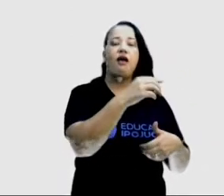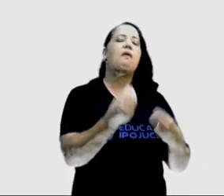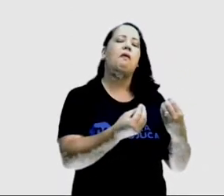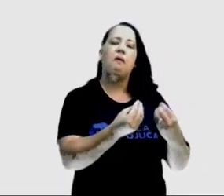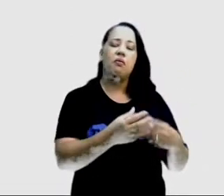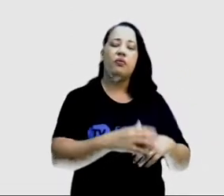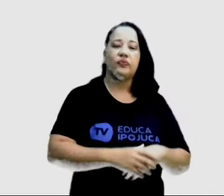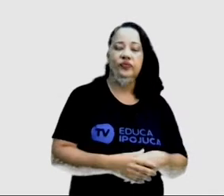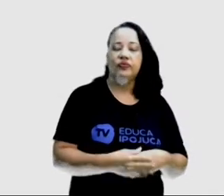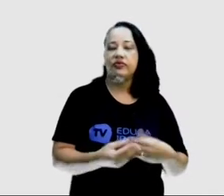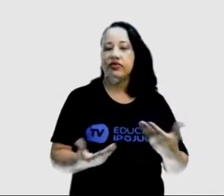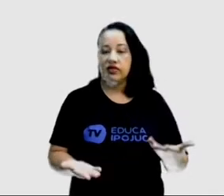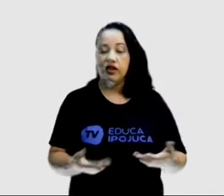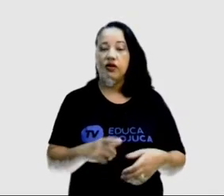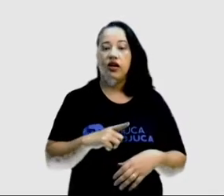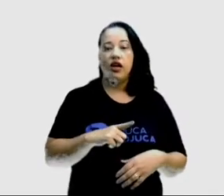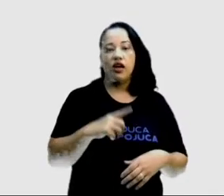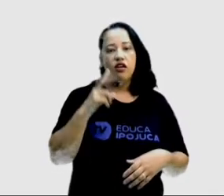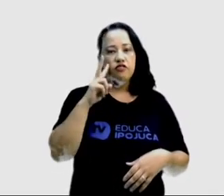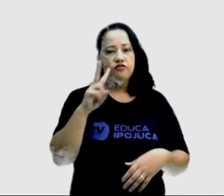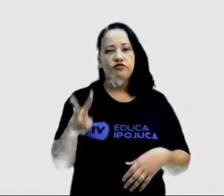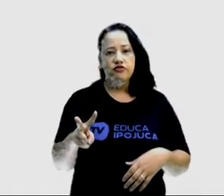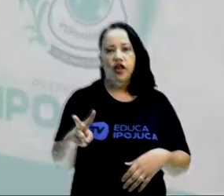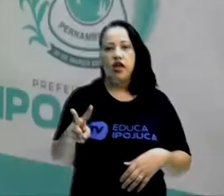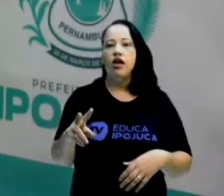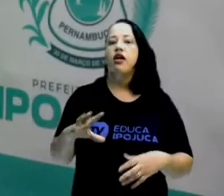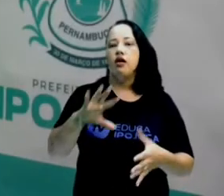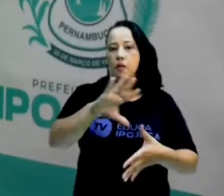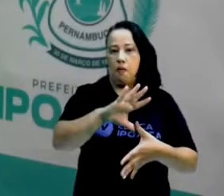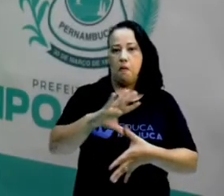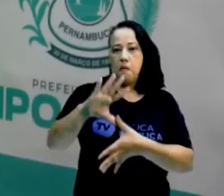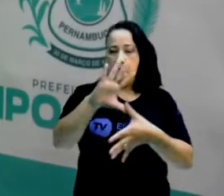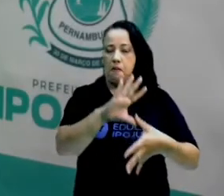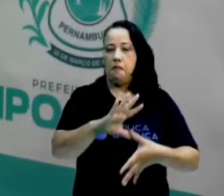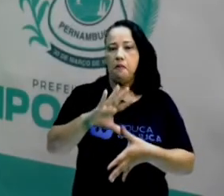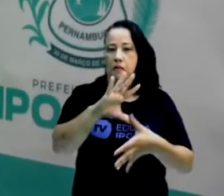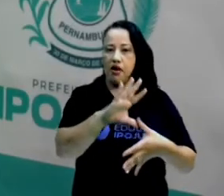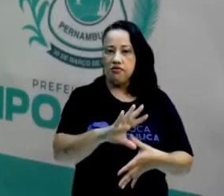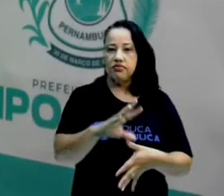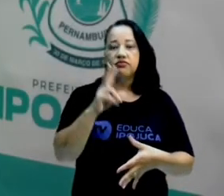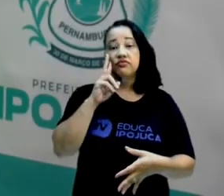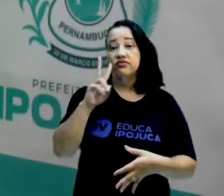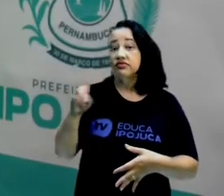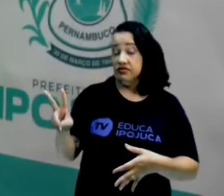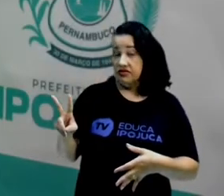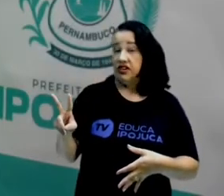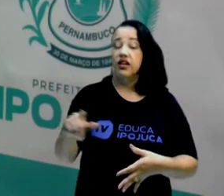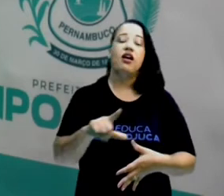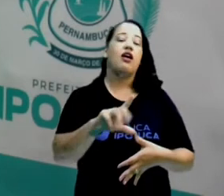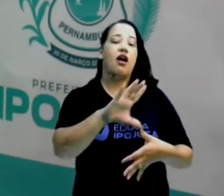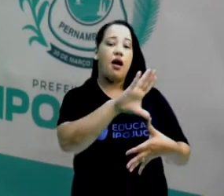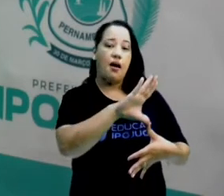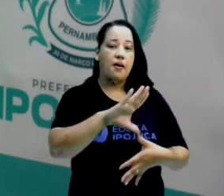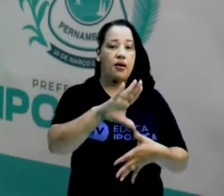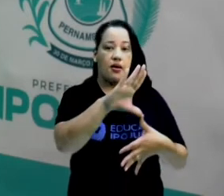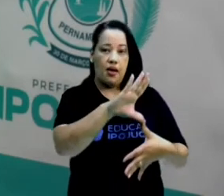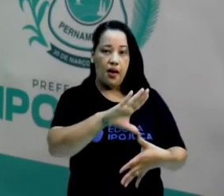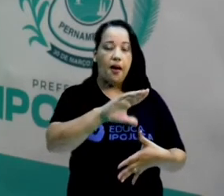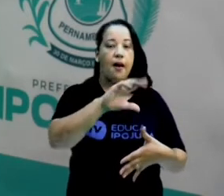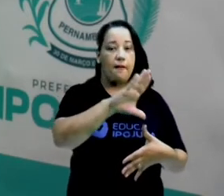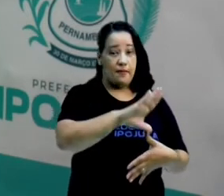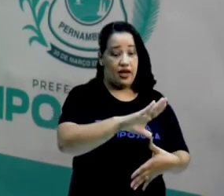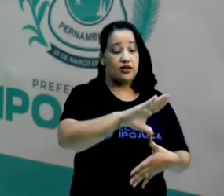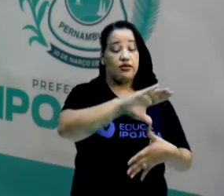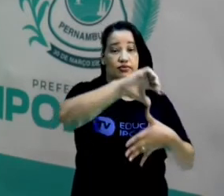africano. Se a gente observar direitinho o mapa mundo, a gente vai ver que a América do Sul e a África parecem duas